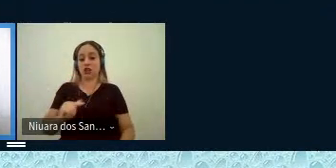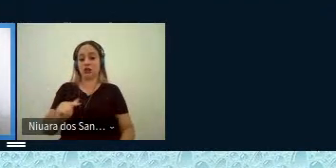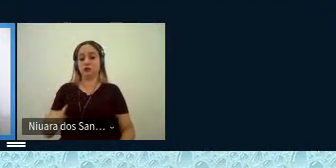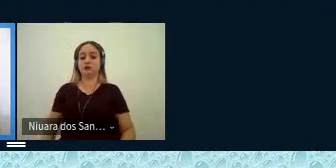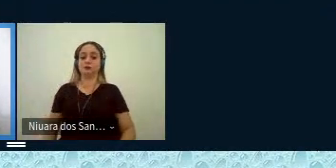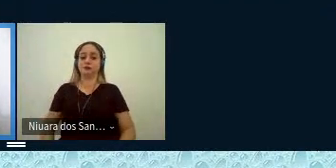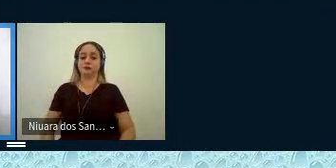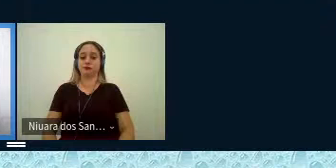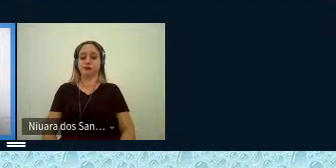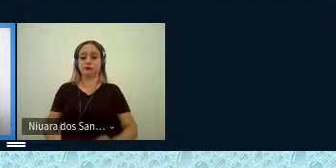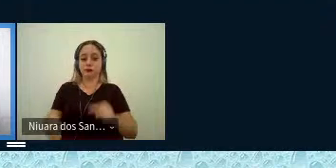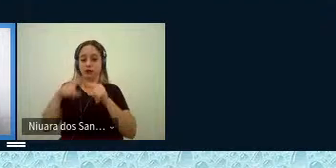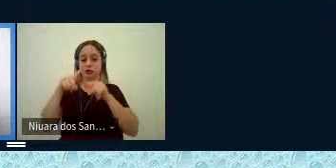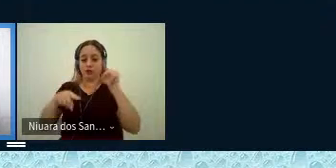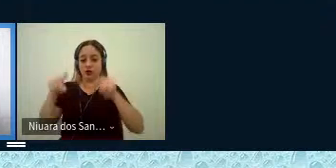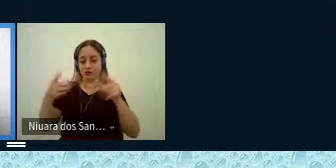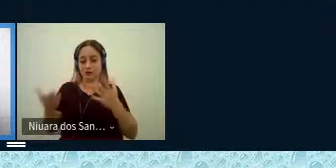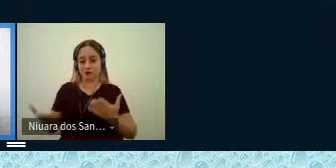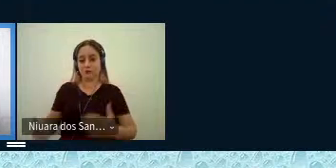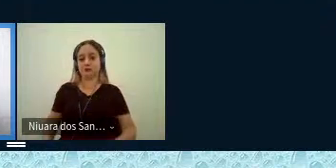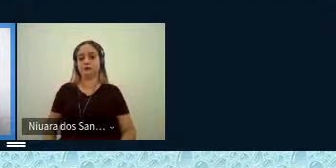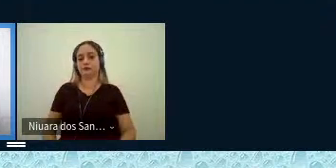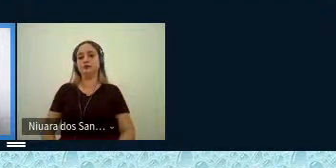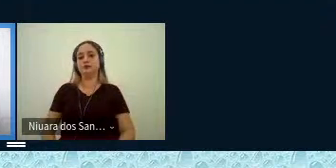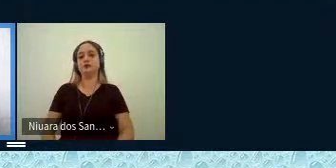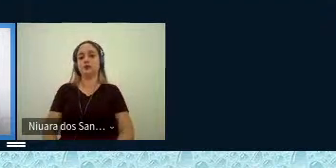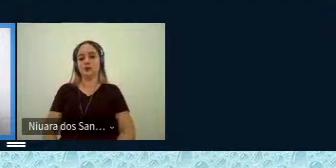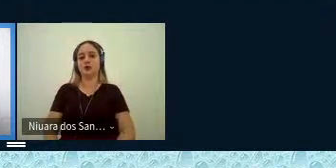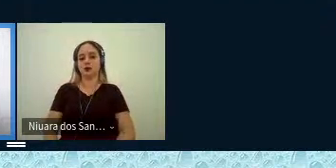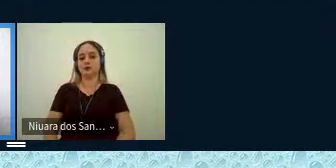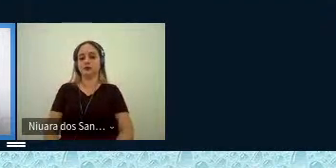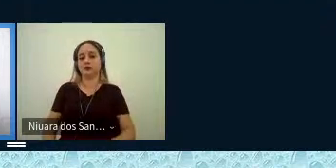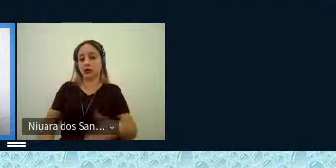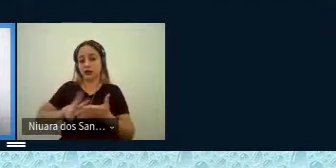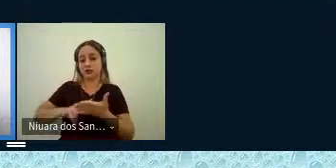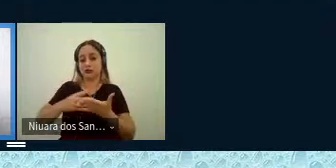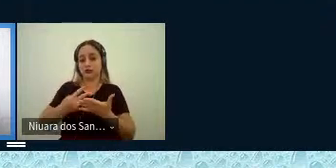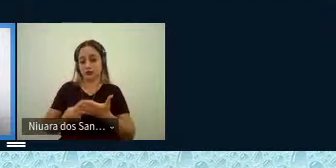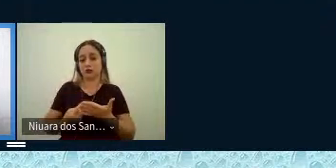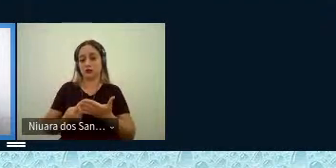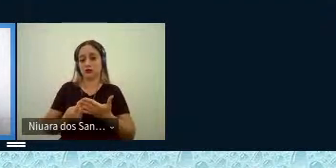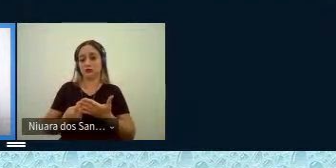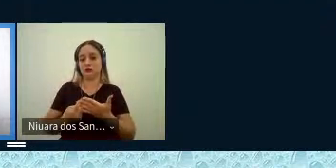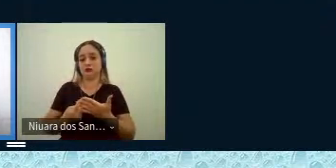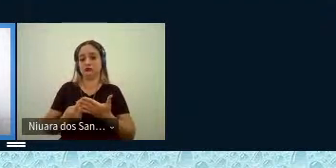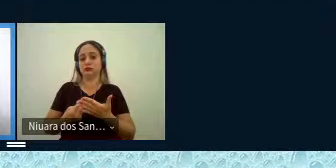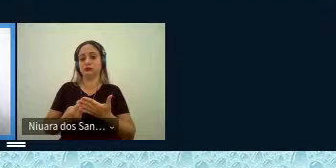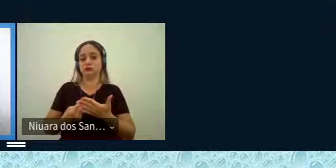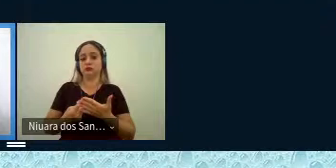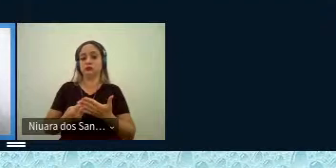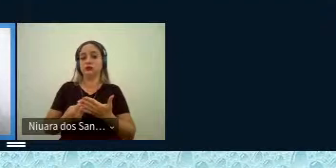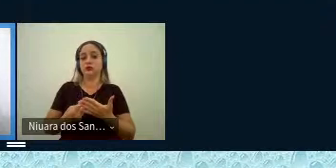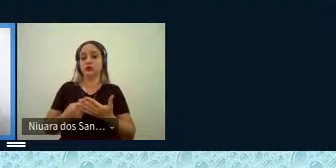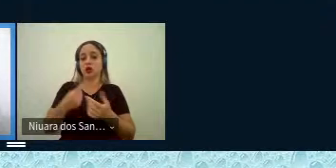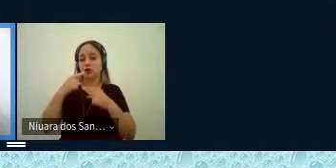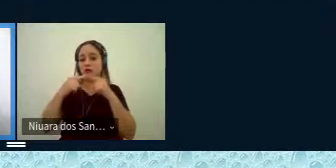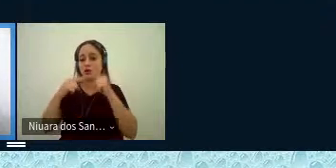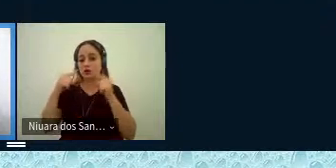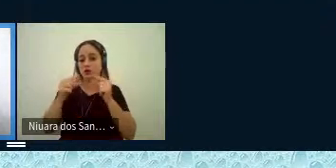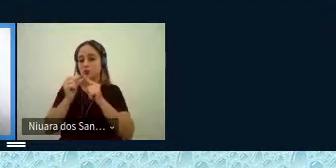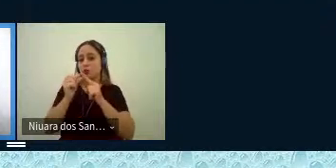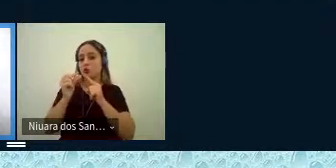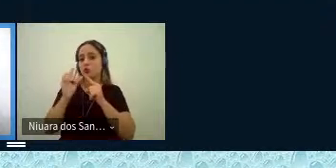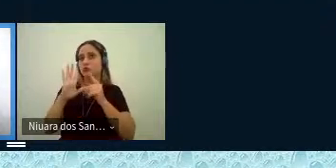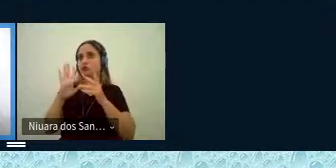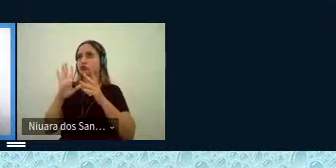natureza intralingual, que é, que são as traduções dos dialetos, não é? Que esses dialetos